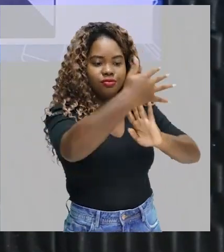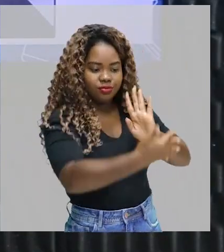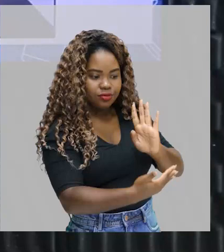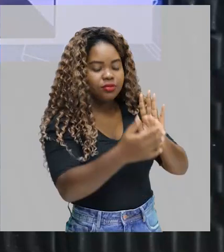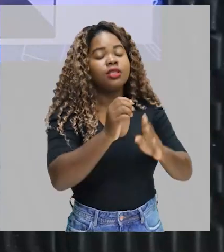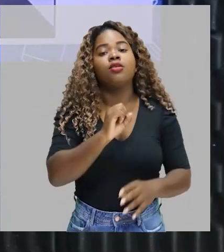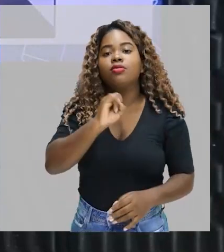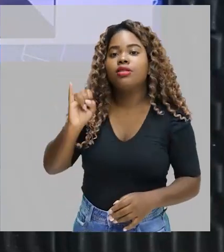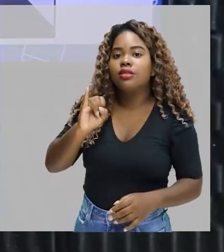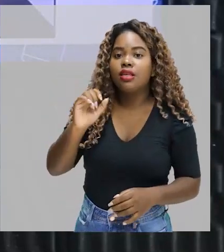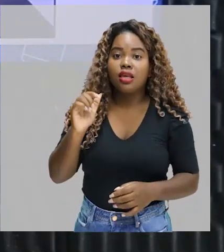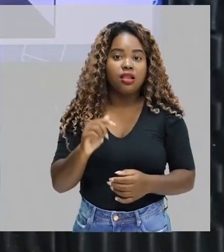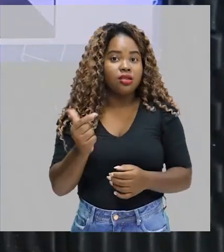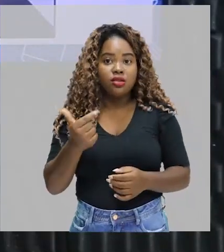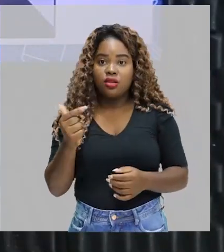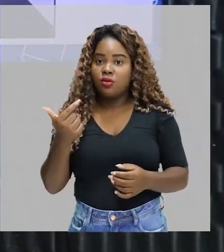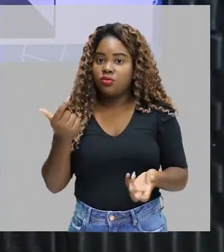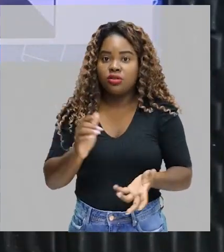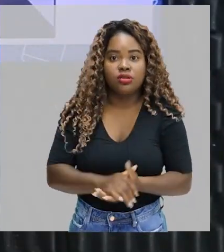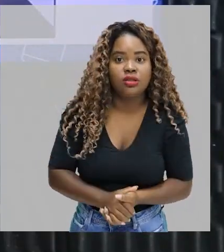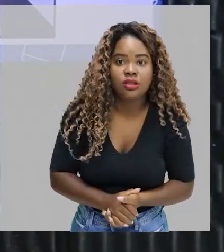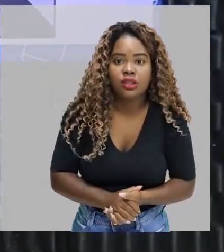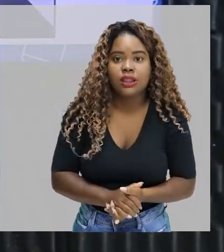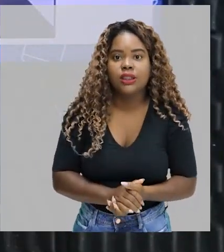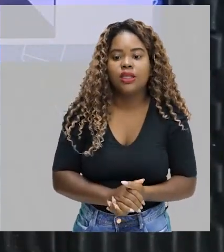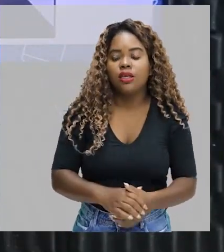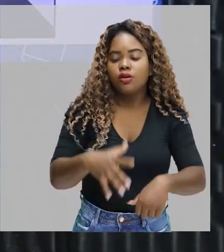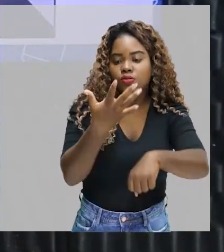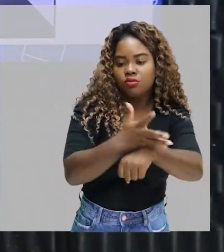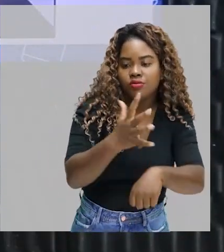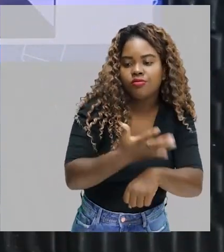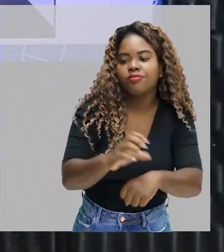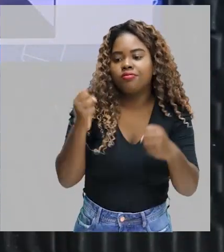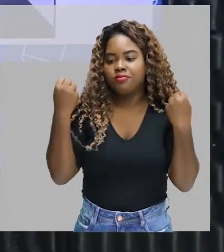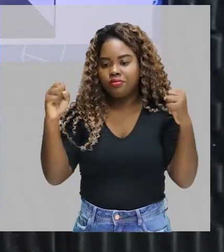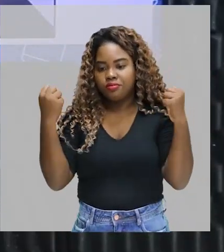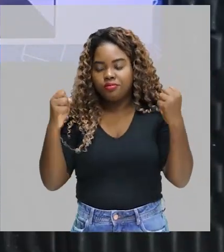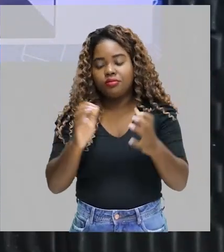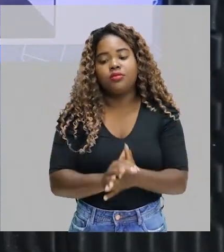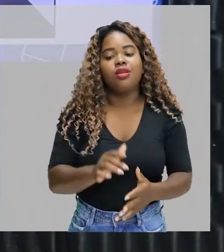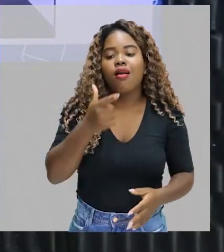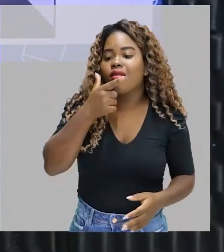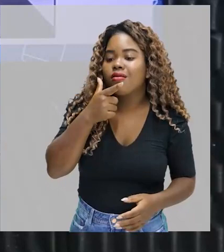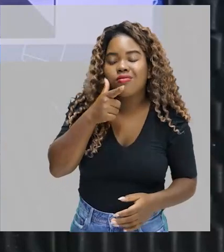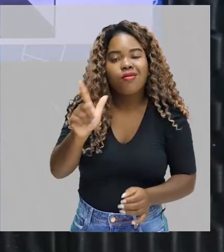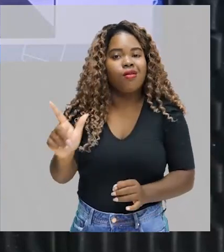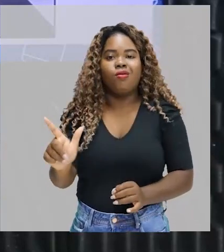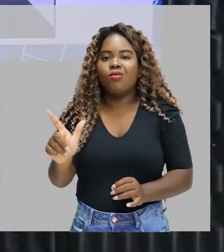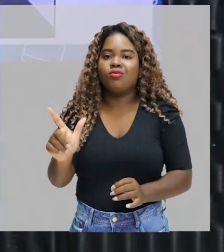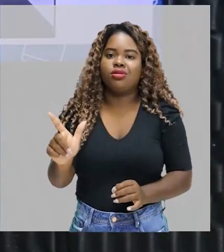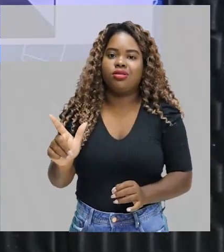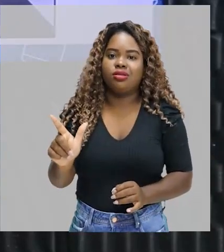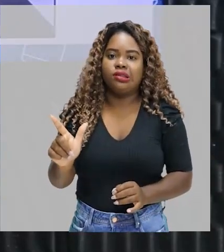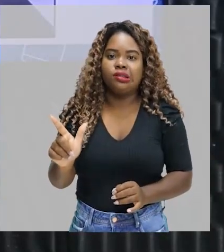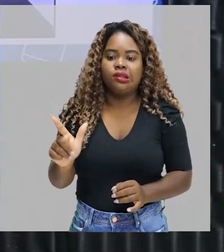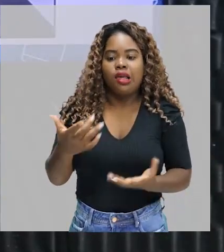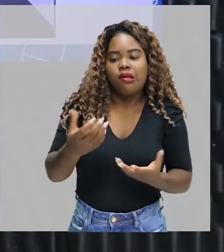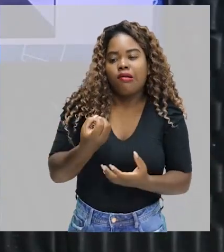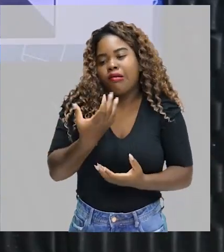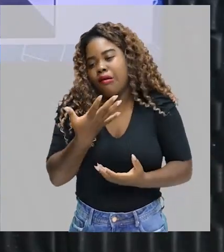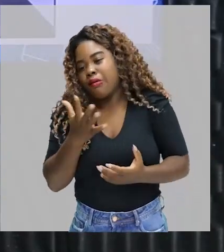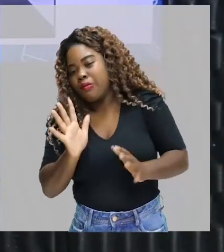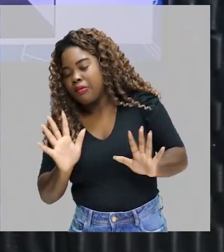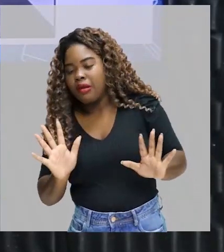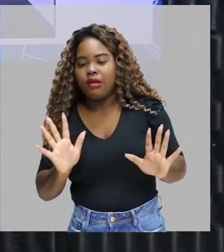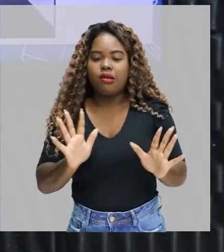olha só, se ela não tiver uma boa resistência muscular localizada, ela não vai conseguir exercer com tranquilidade e